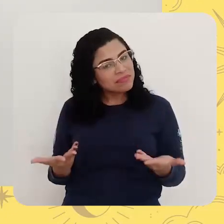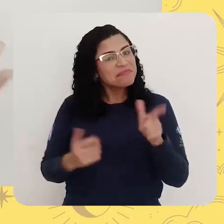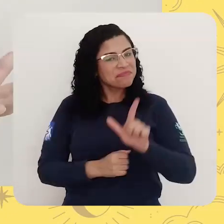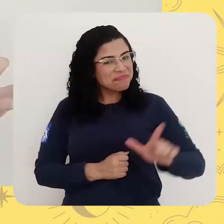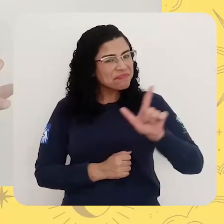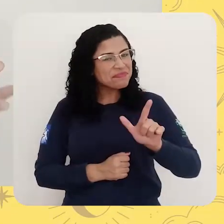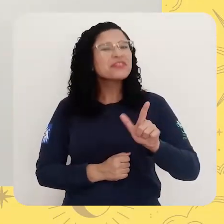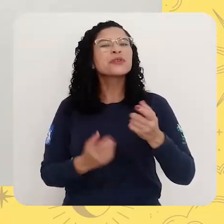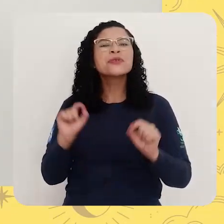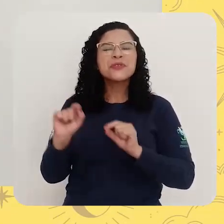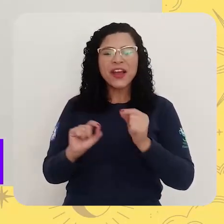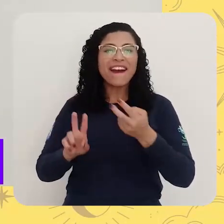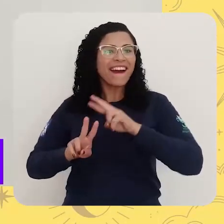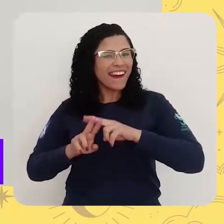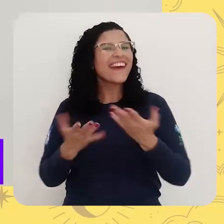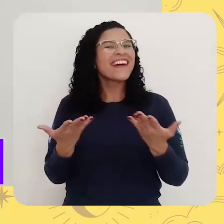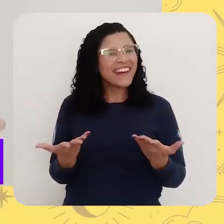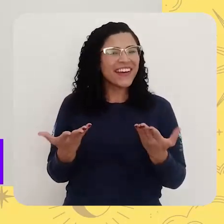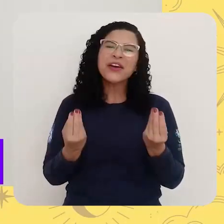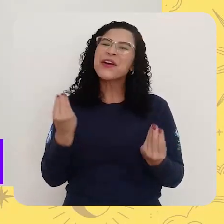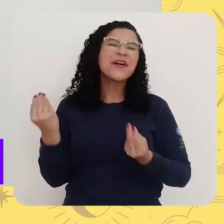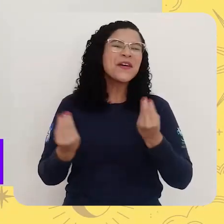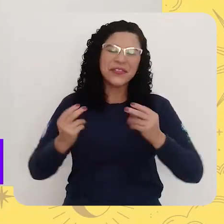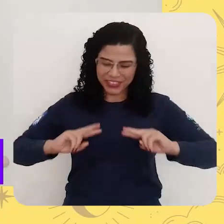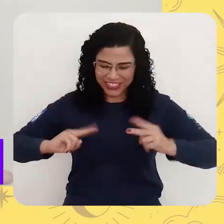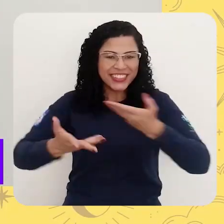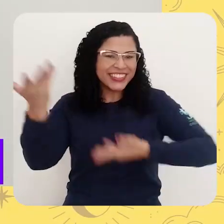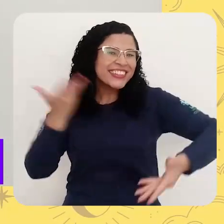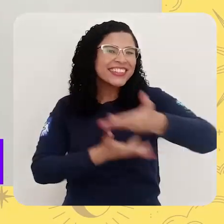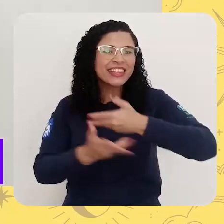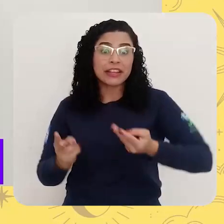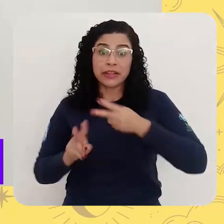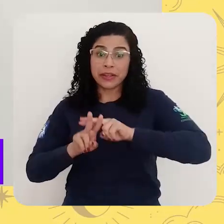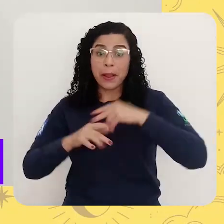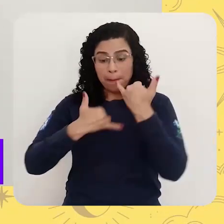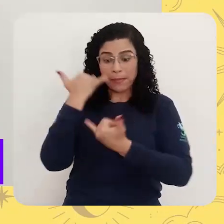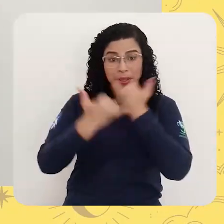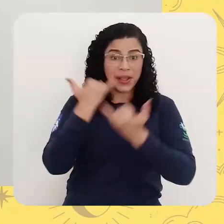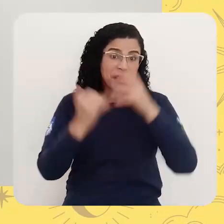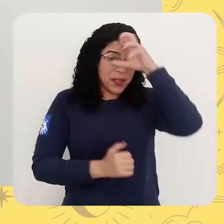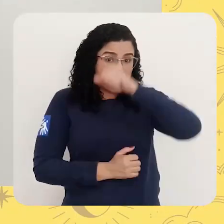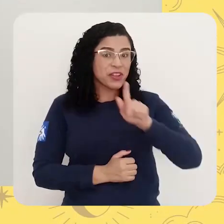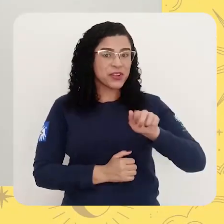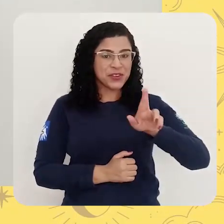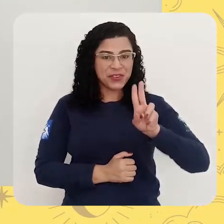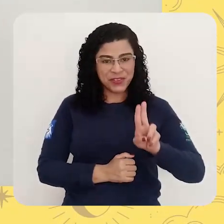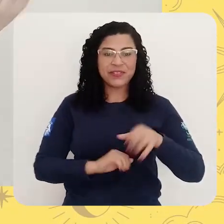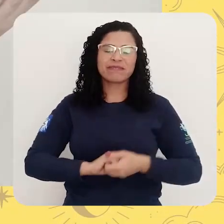claro, compartilha com a gente. Utilizando a hashtag É brincando que se aprende, Gru.